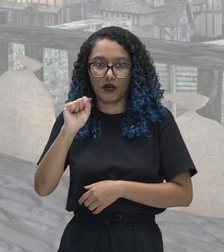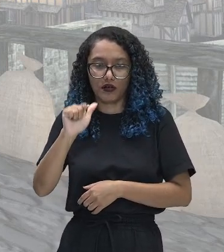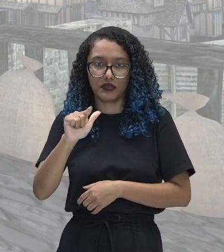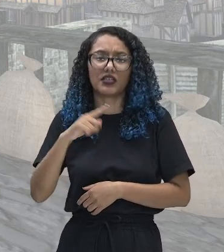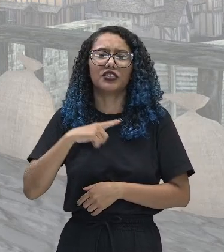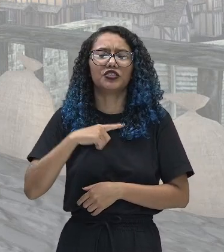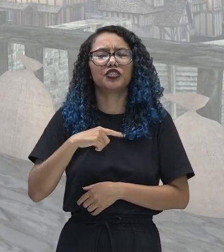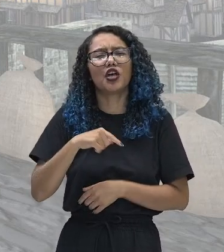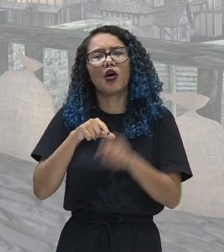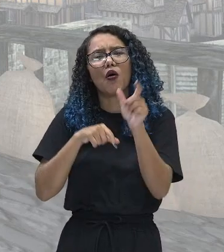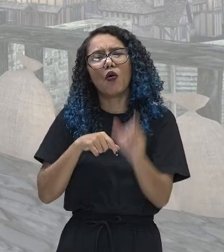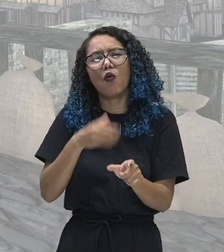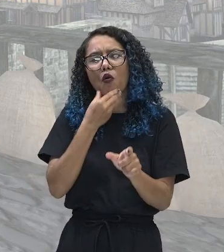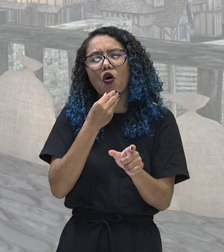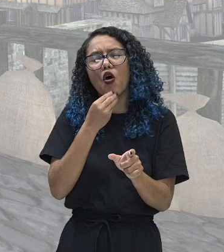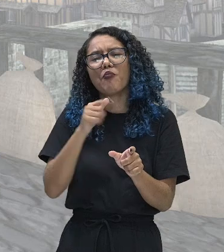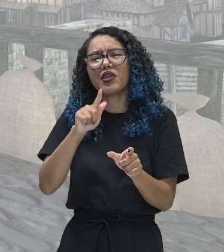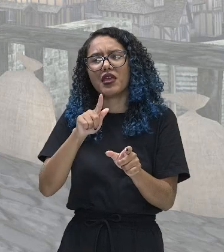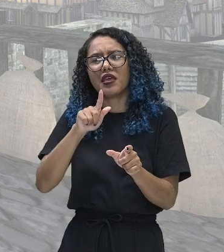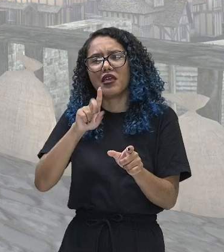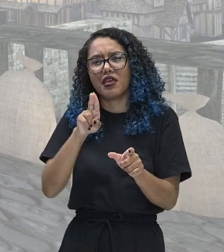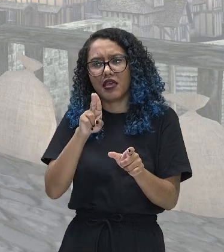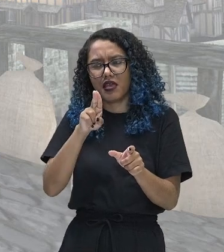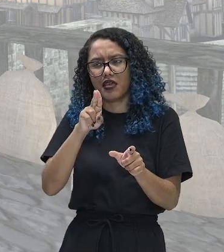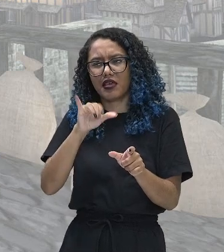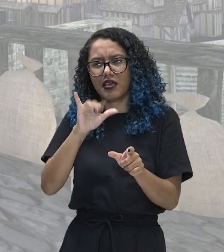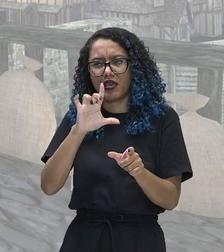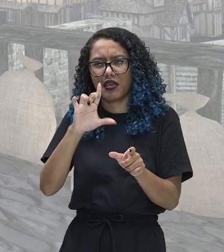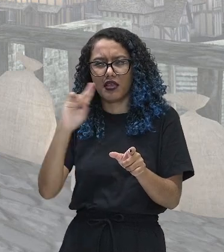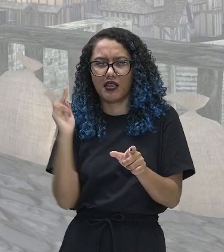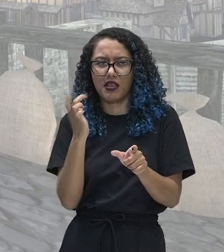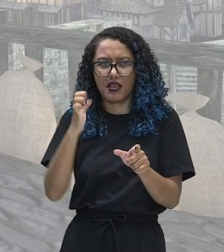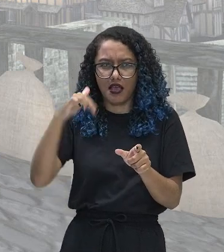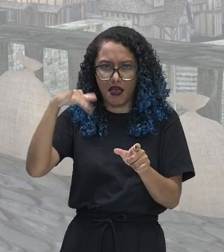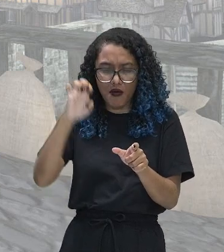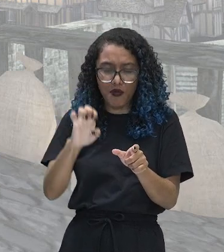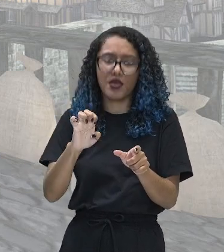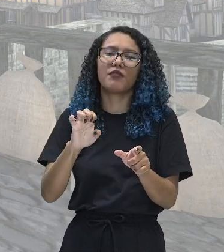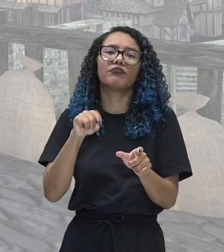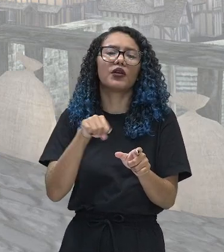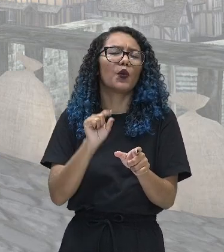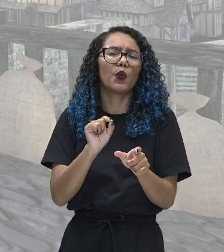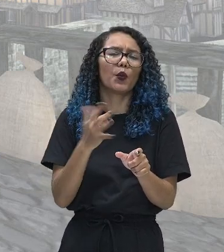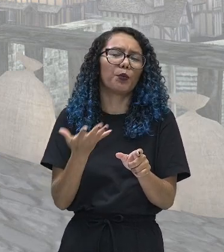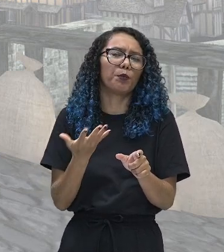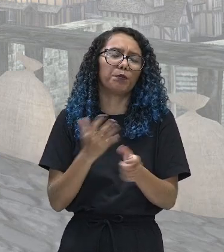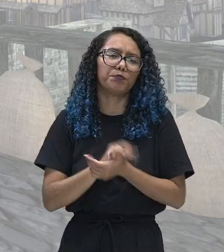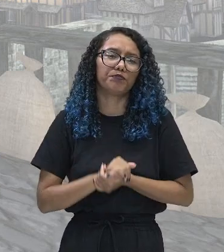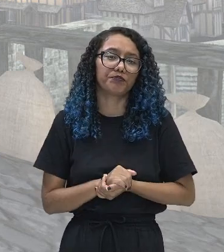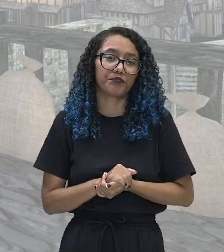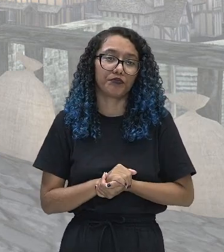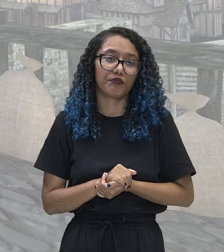que era o rei dos Países Baixos, também conhecido como Holanda, resolve, então, tomar o poder inglês através